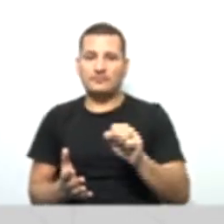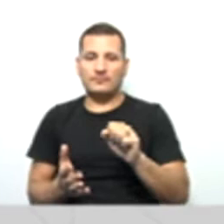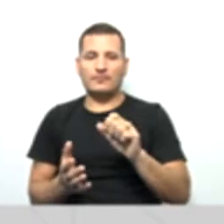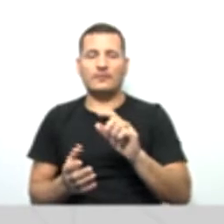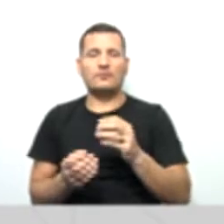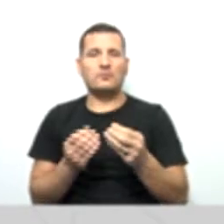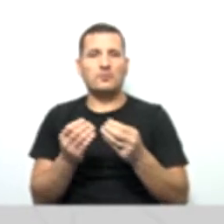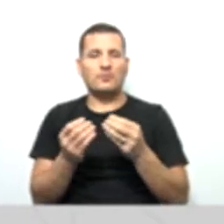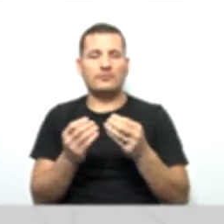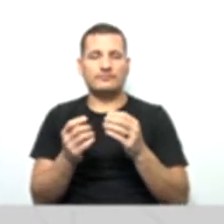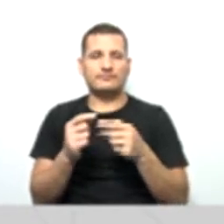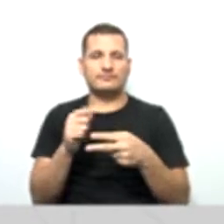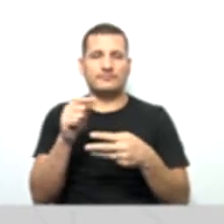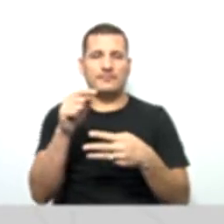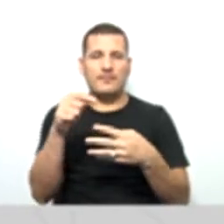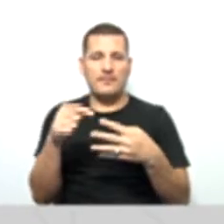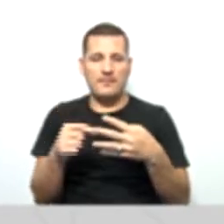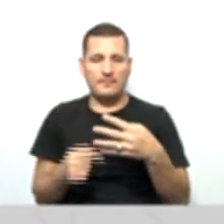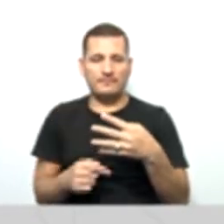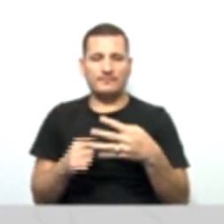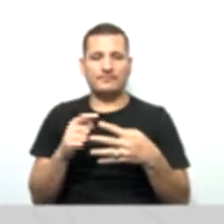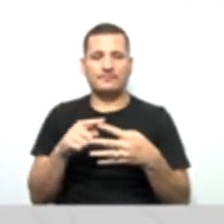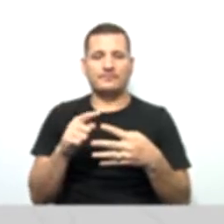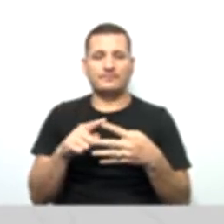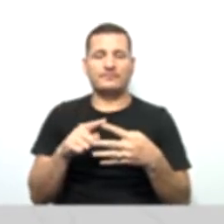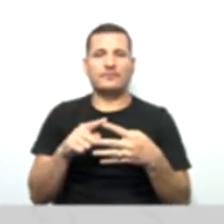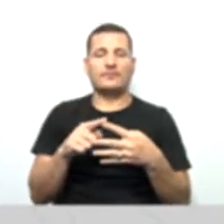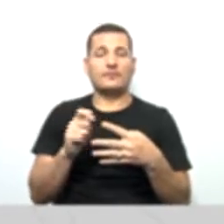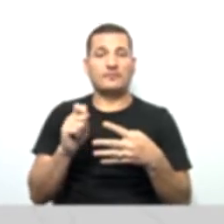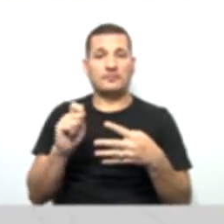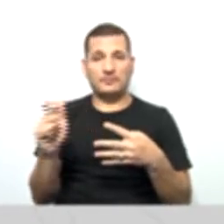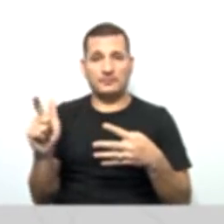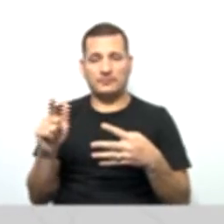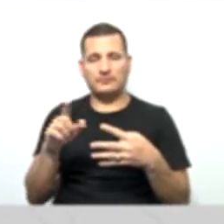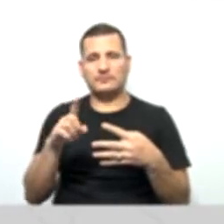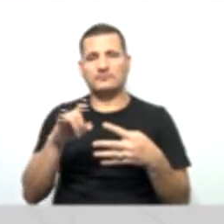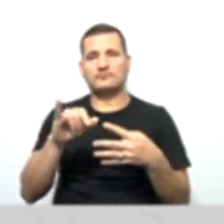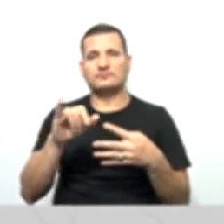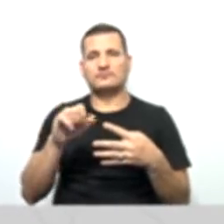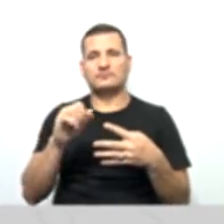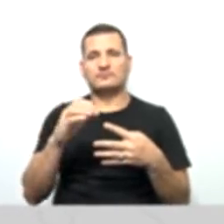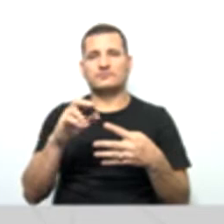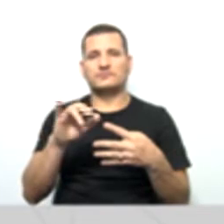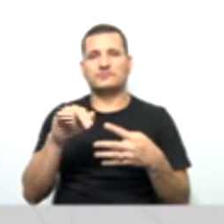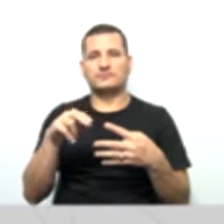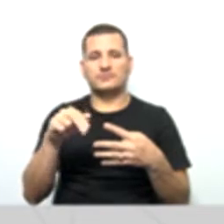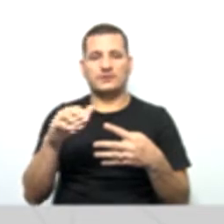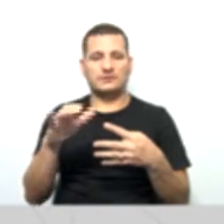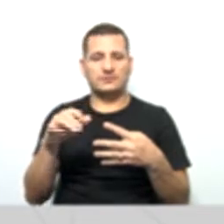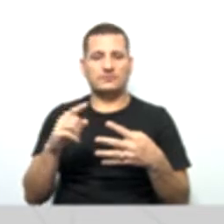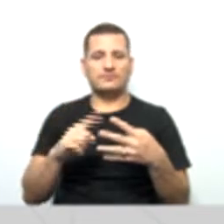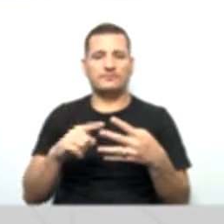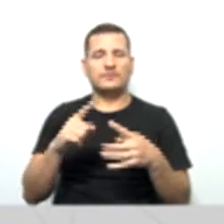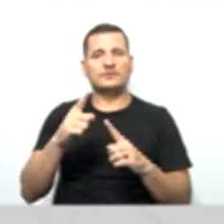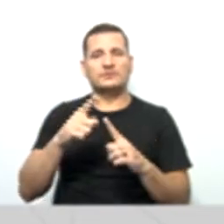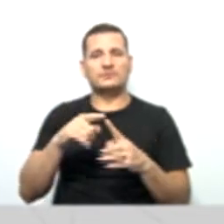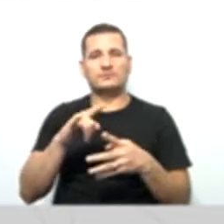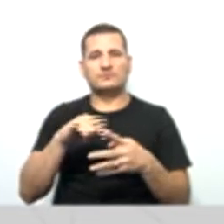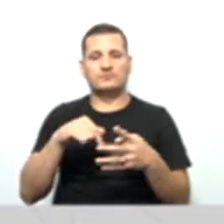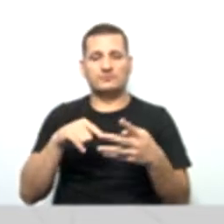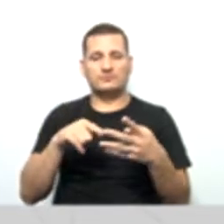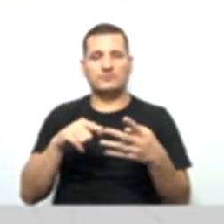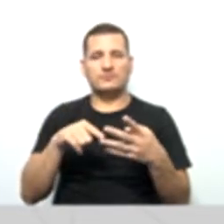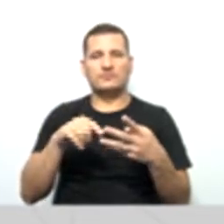forma. Discriminação do valor a pagar, tipo de documento, saldo